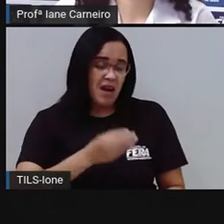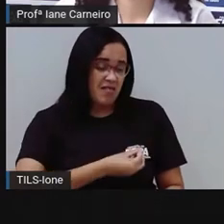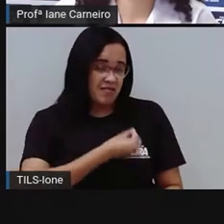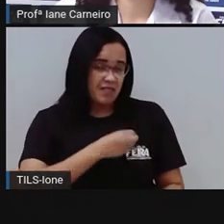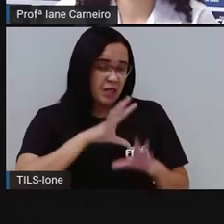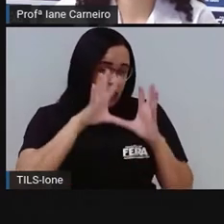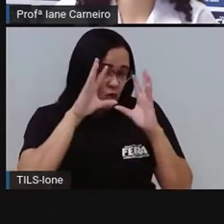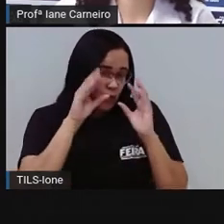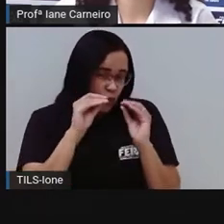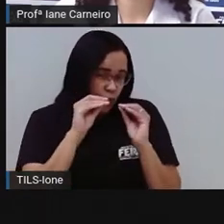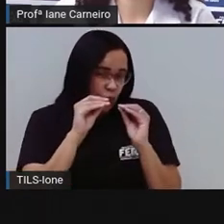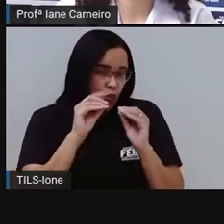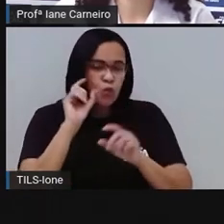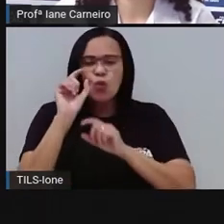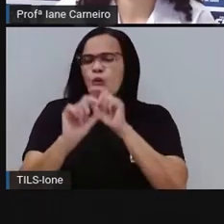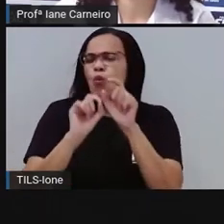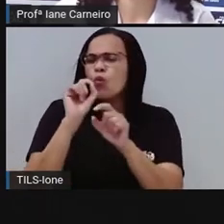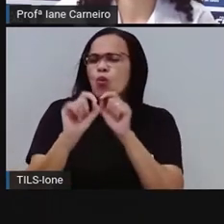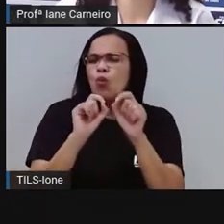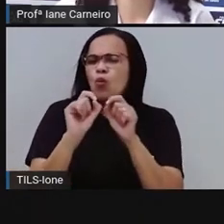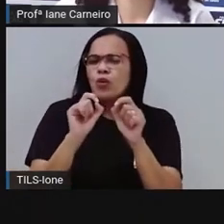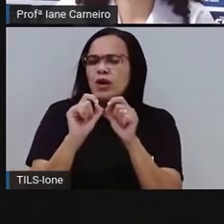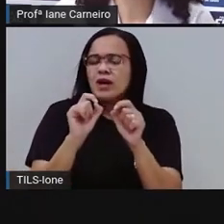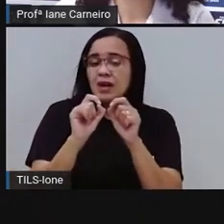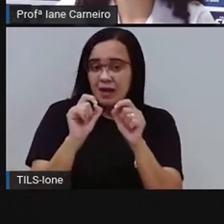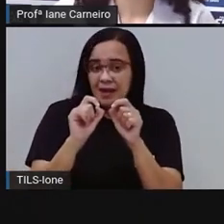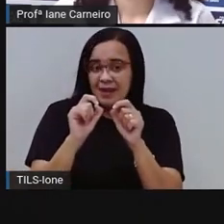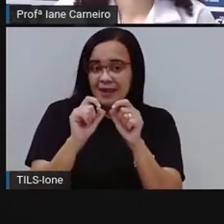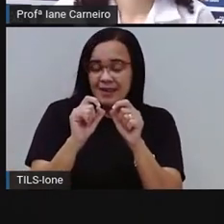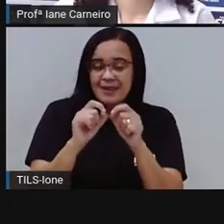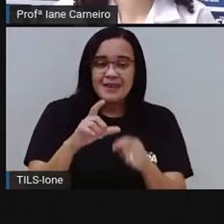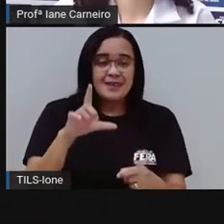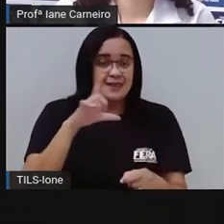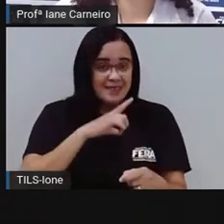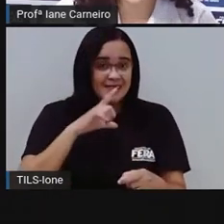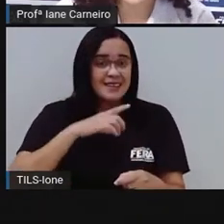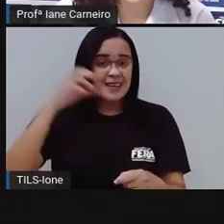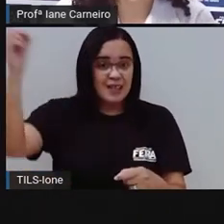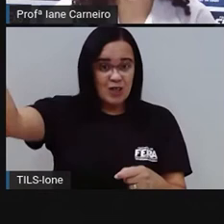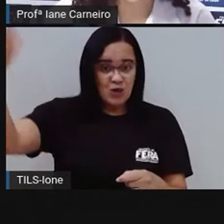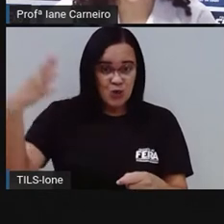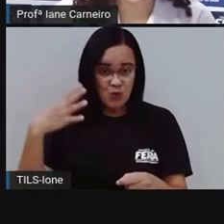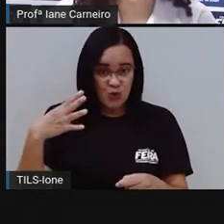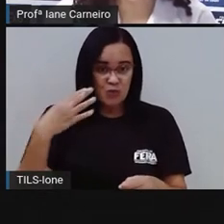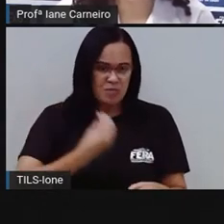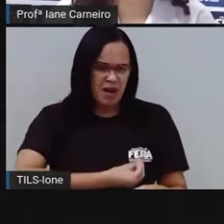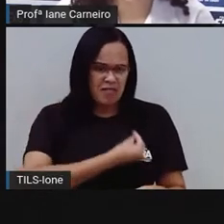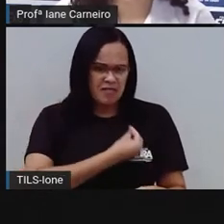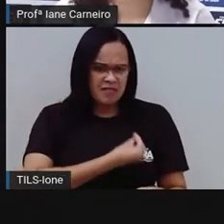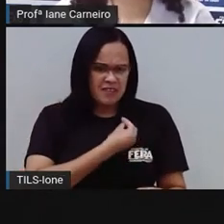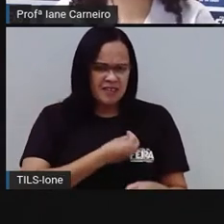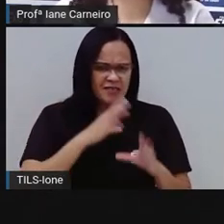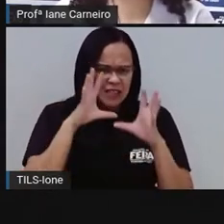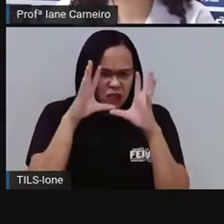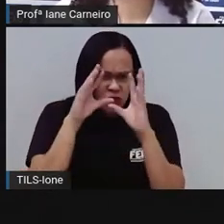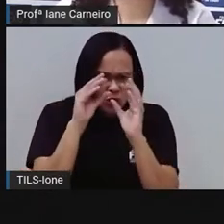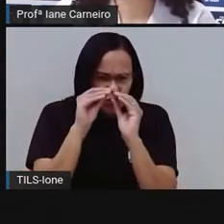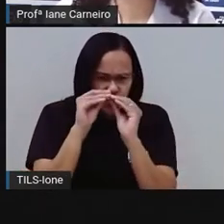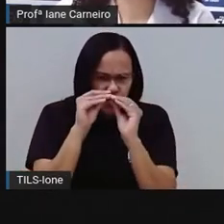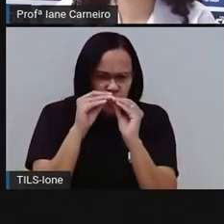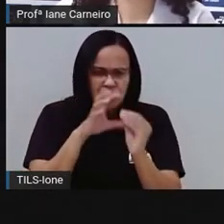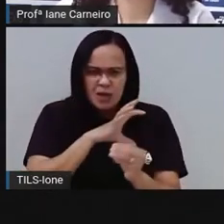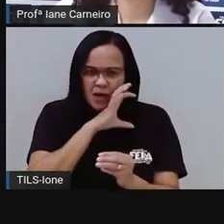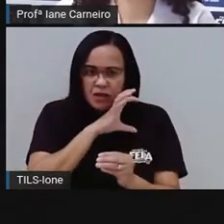sou? Pensa no bichinho aí, que tem luz, mas só vive no escuro. Que bichinho é?